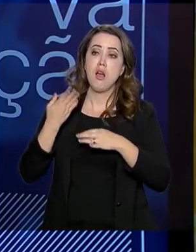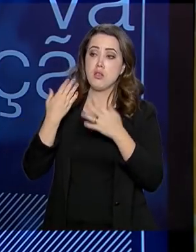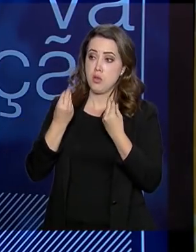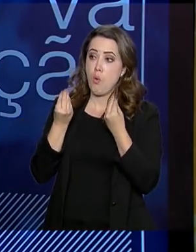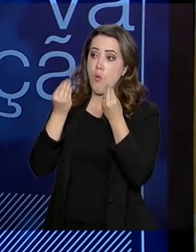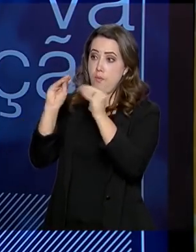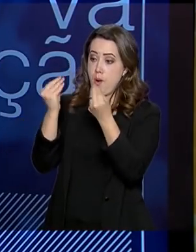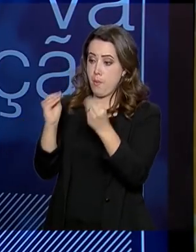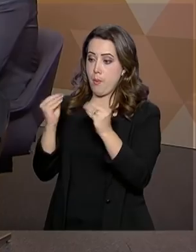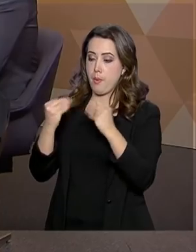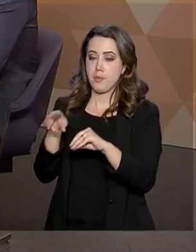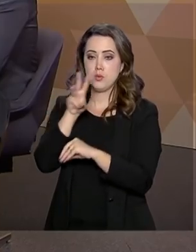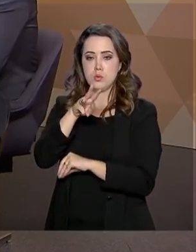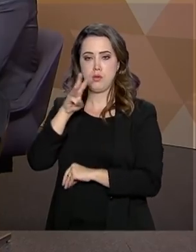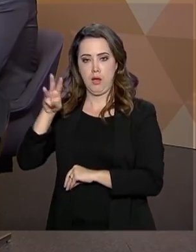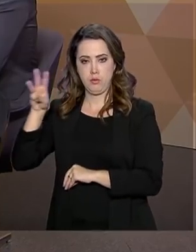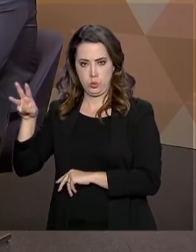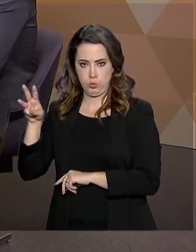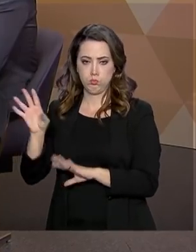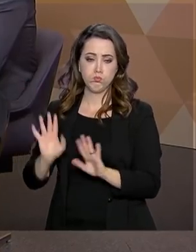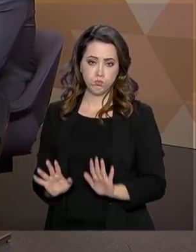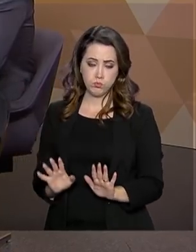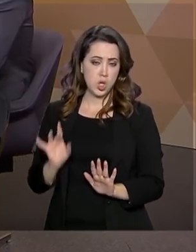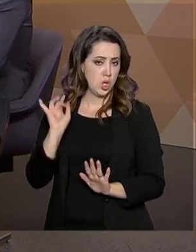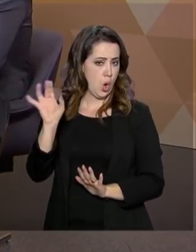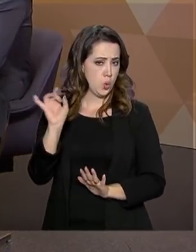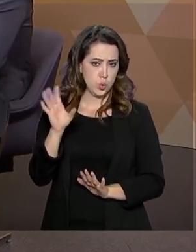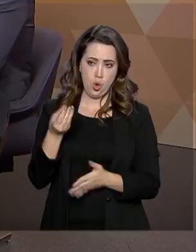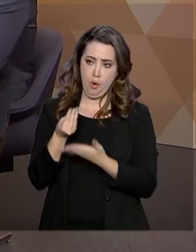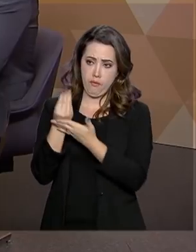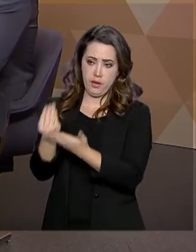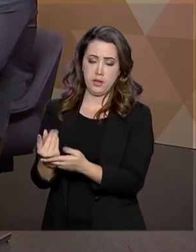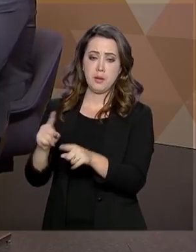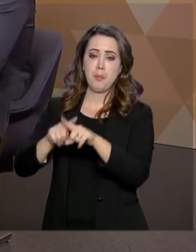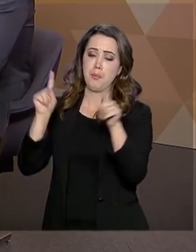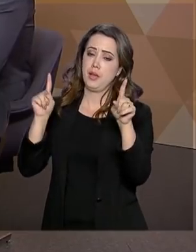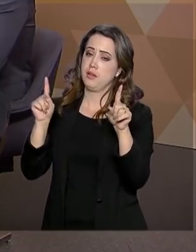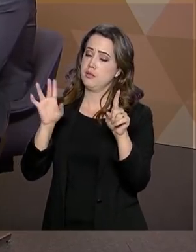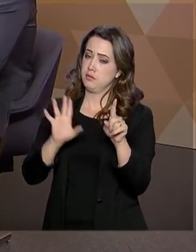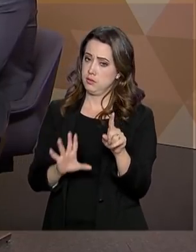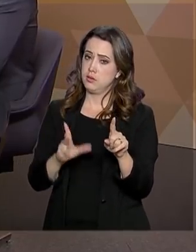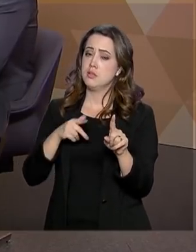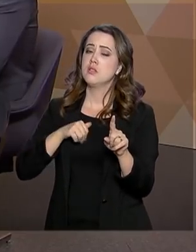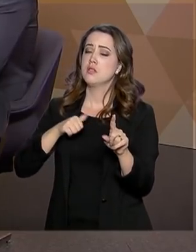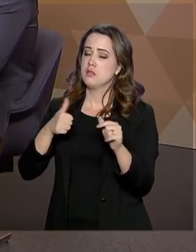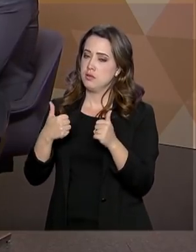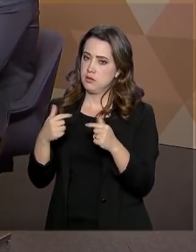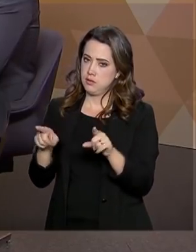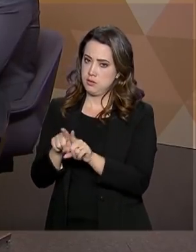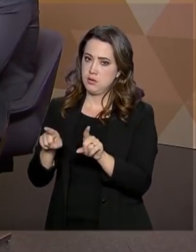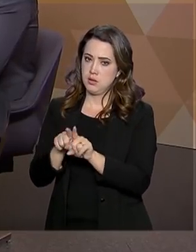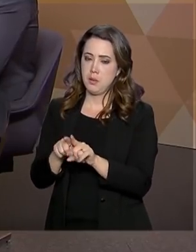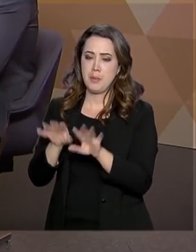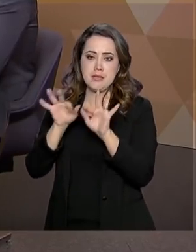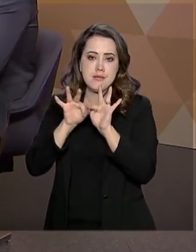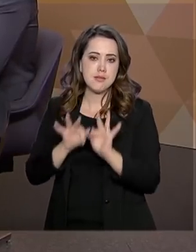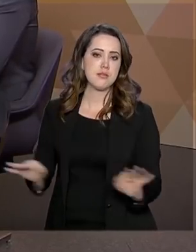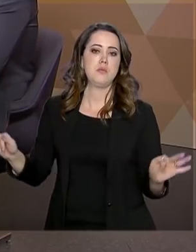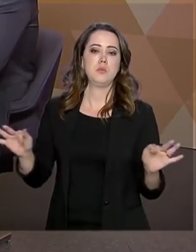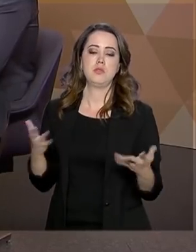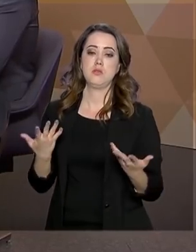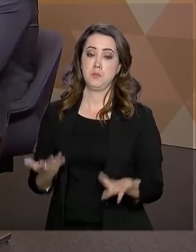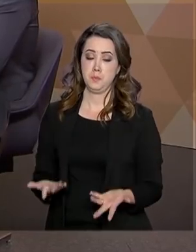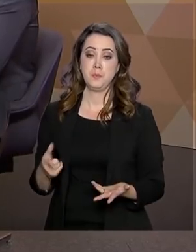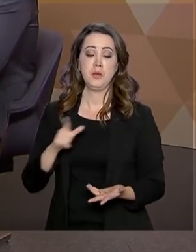disponíveis nos canais digitais. E não só disponíveis, mas estarão disponíveis de forma simples.